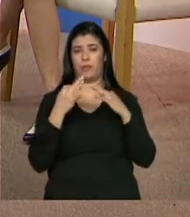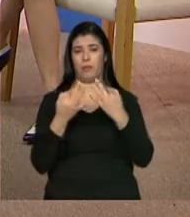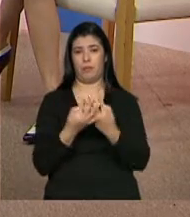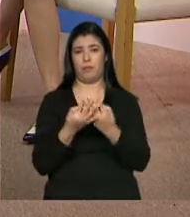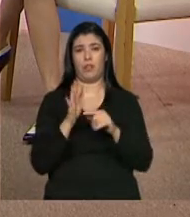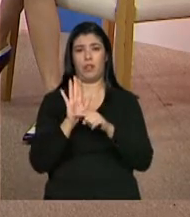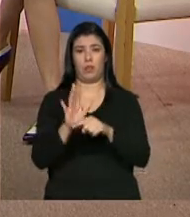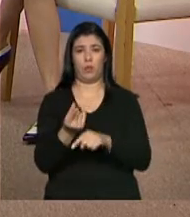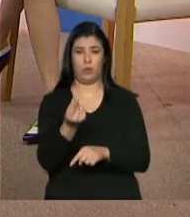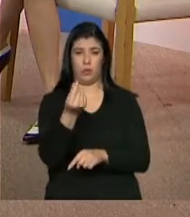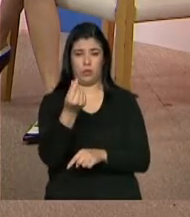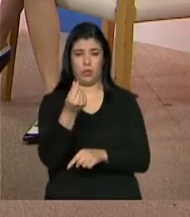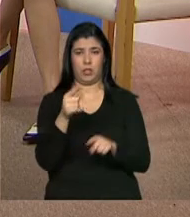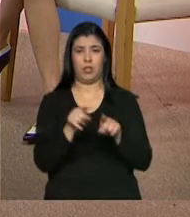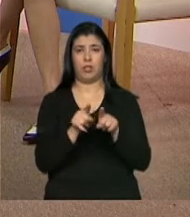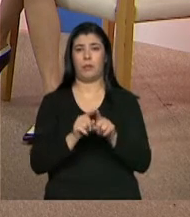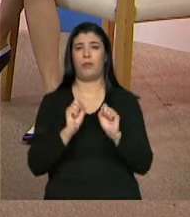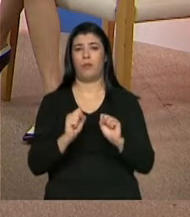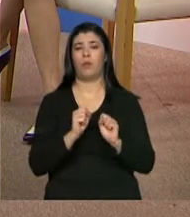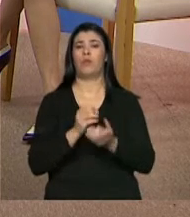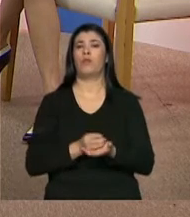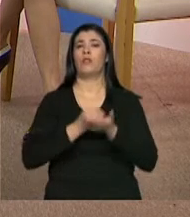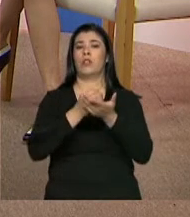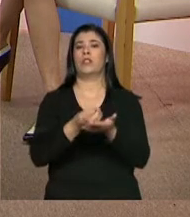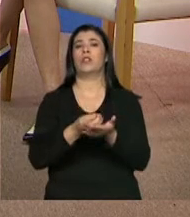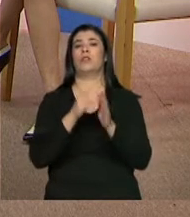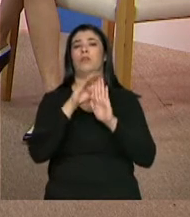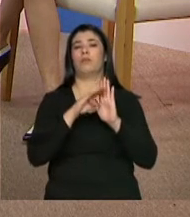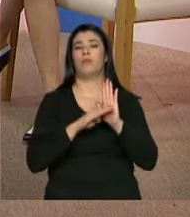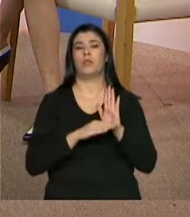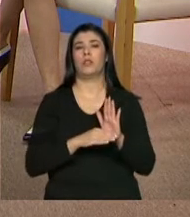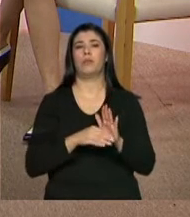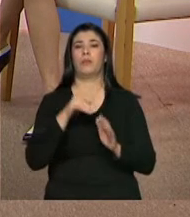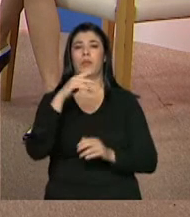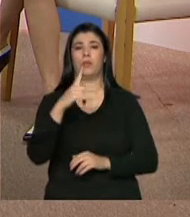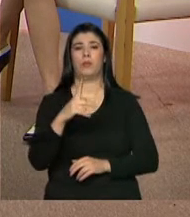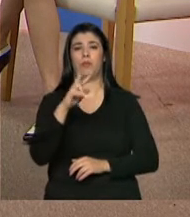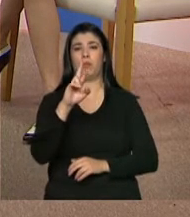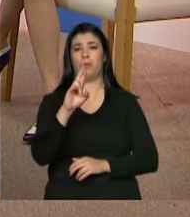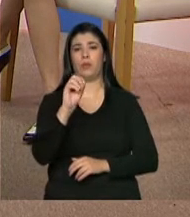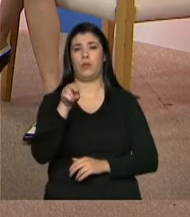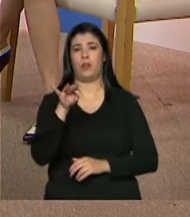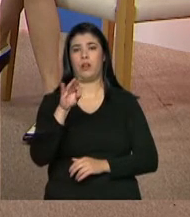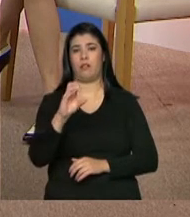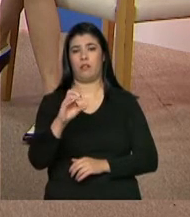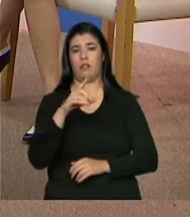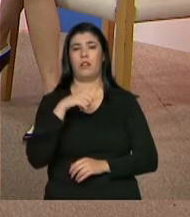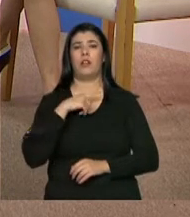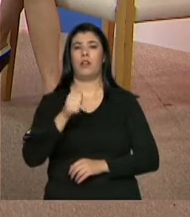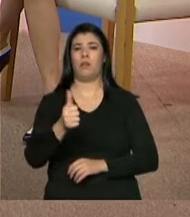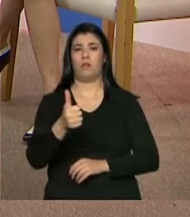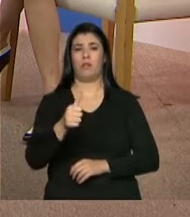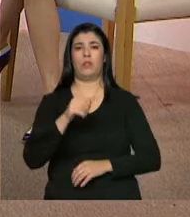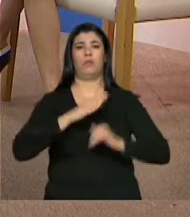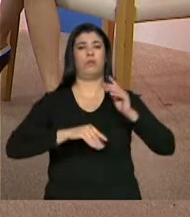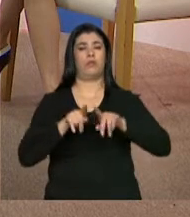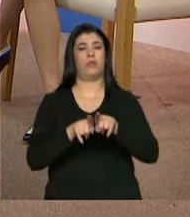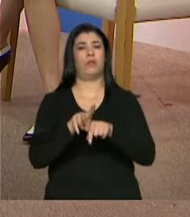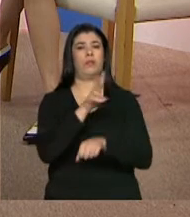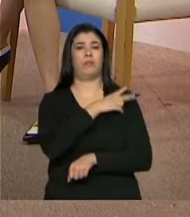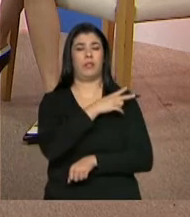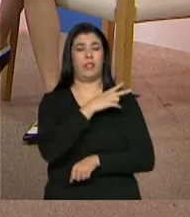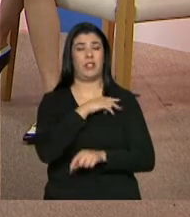também poder dar Pronatec, né, que é qualificação profissional e técnica, que mais de metade